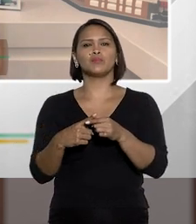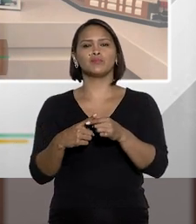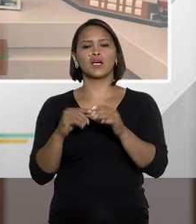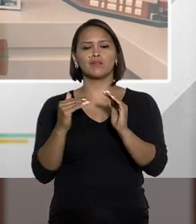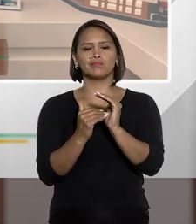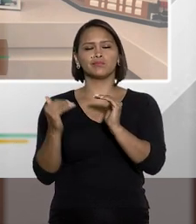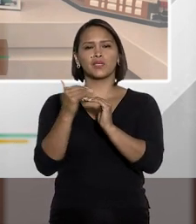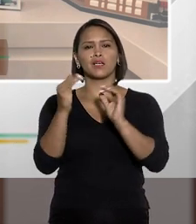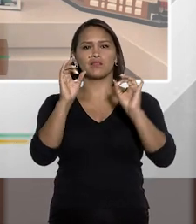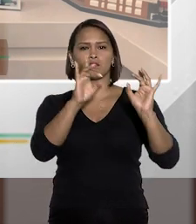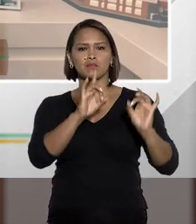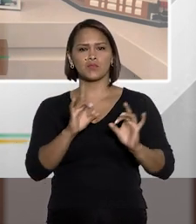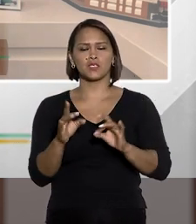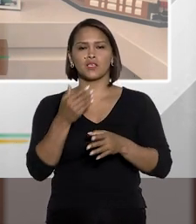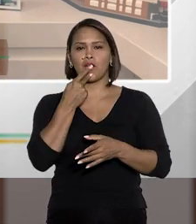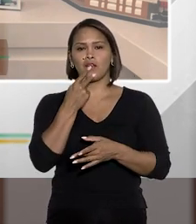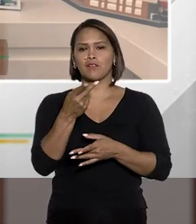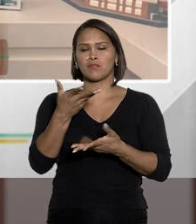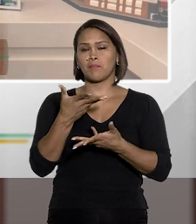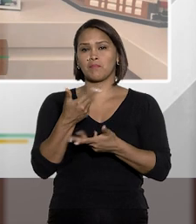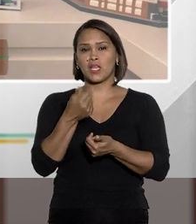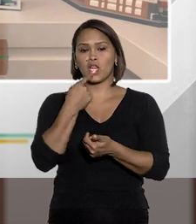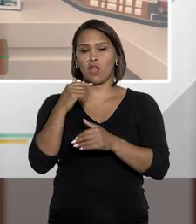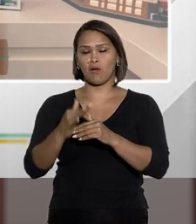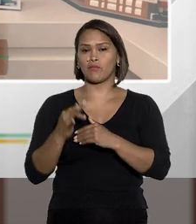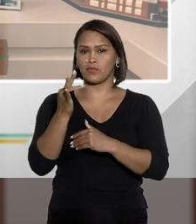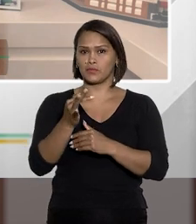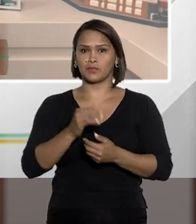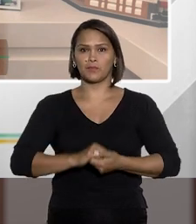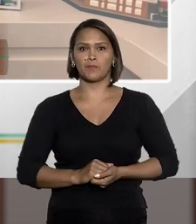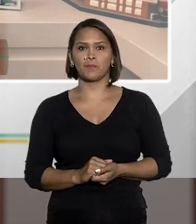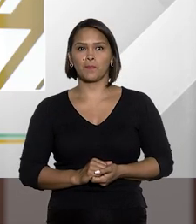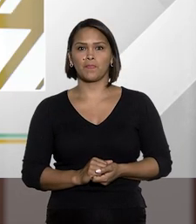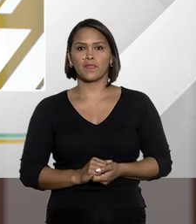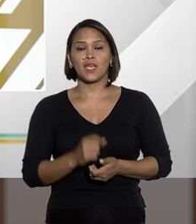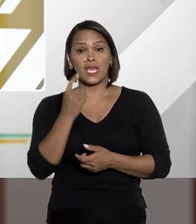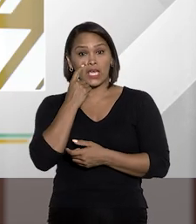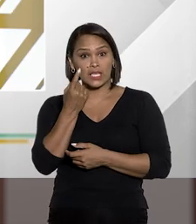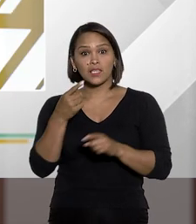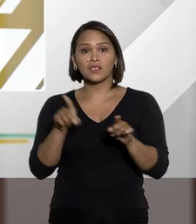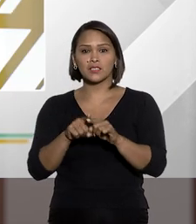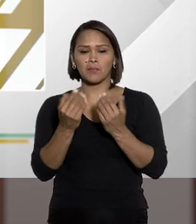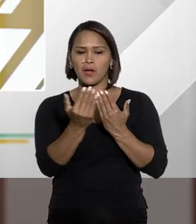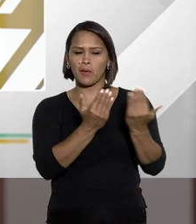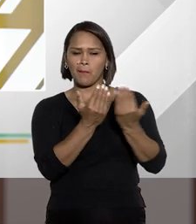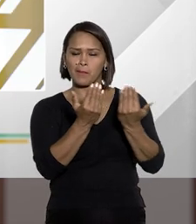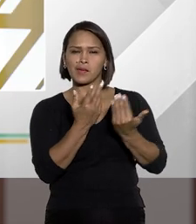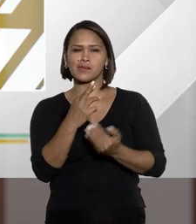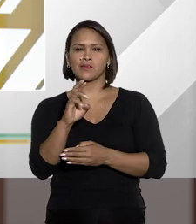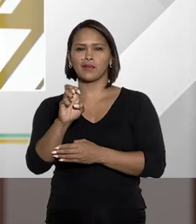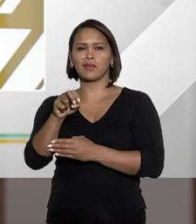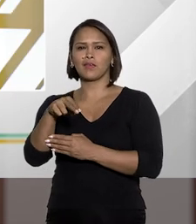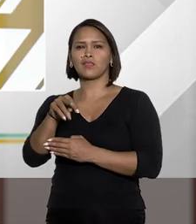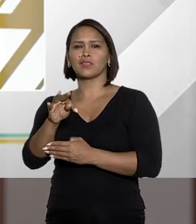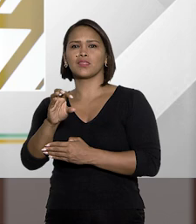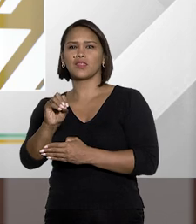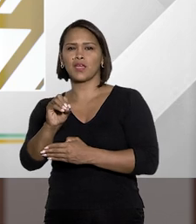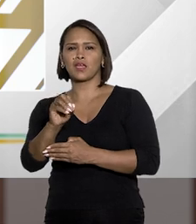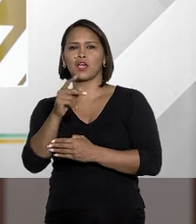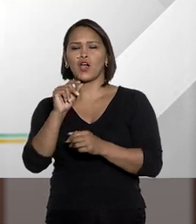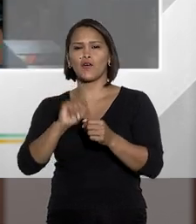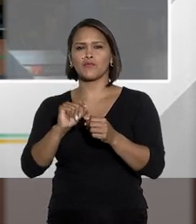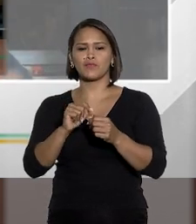questão do elemento subjetivo especial, que vamos falar melhor mais adiante. Achei muito interessante a comparação que o Renato fez